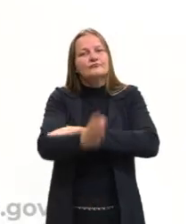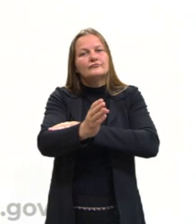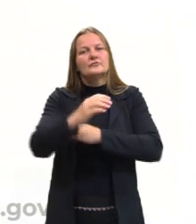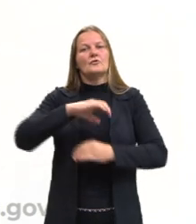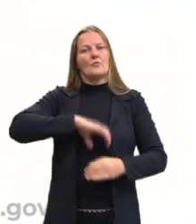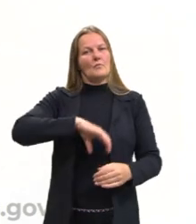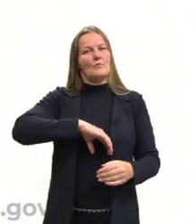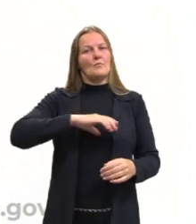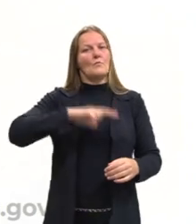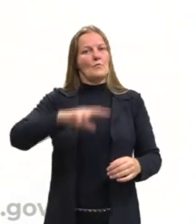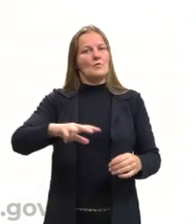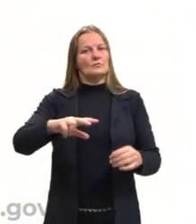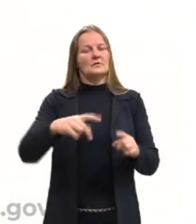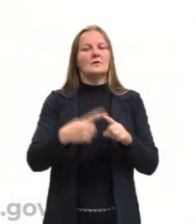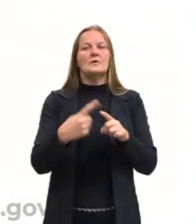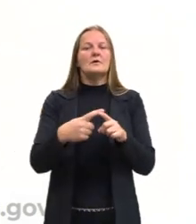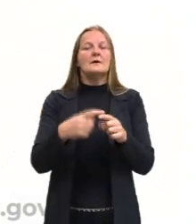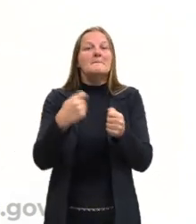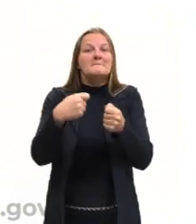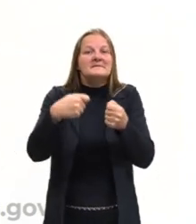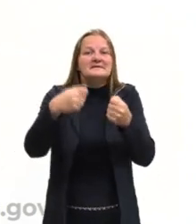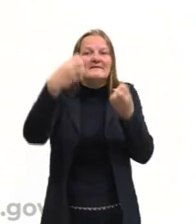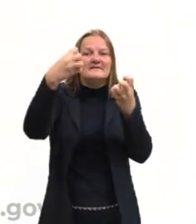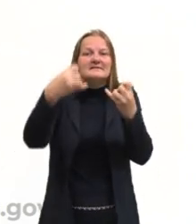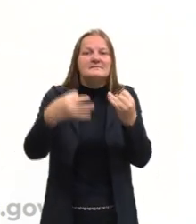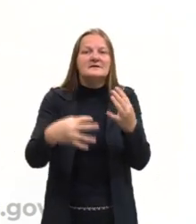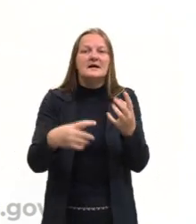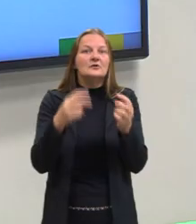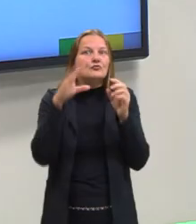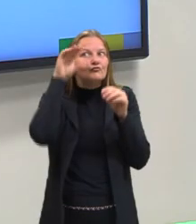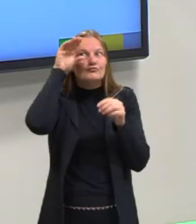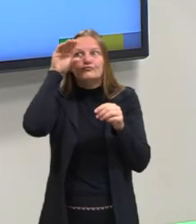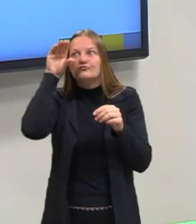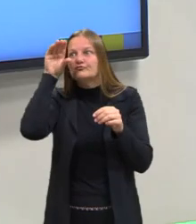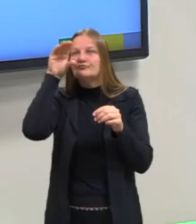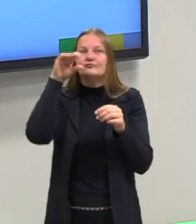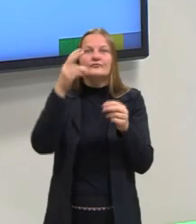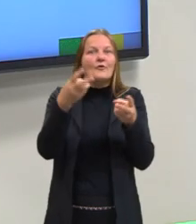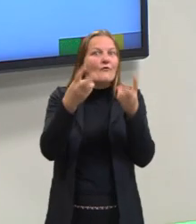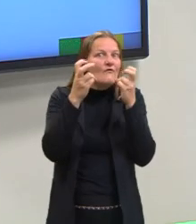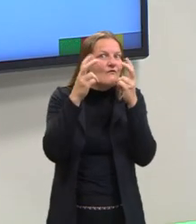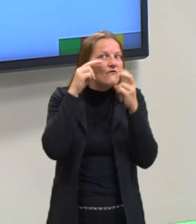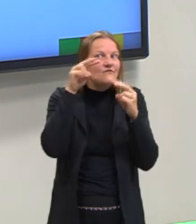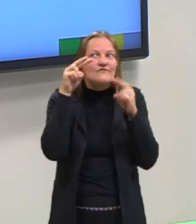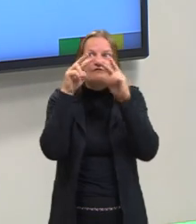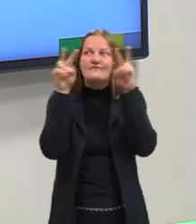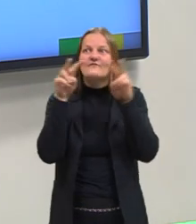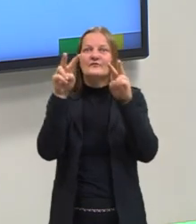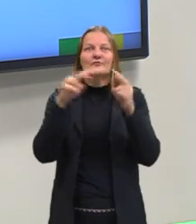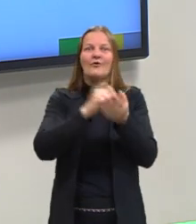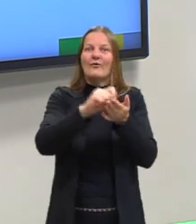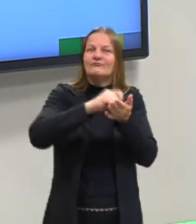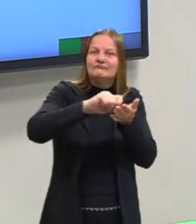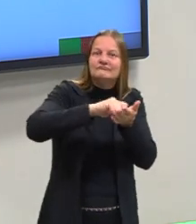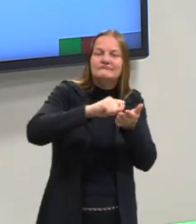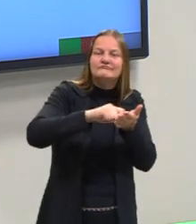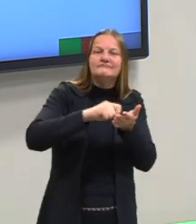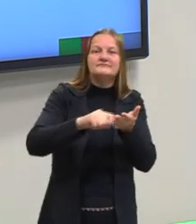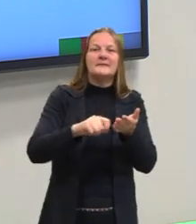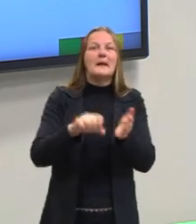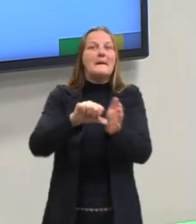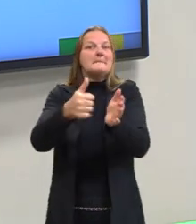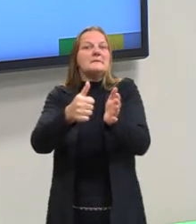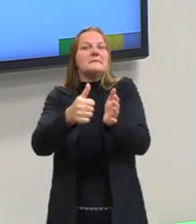Manuel. Por quê? Porque eles precisavam informar tudo que eles estavam vendo. Então, essa é a primeira parte da, entre aspas, da